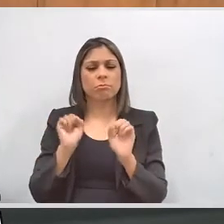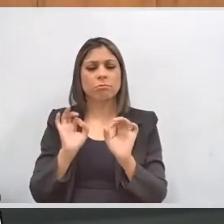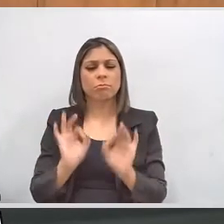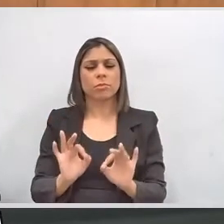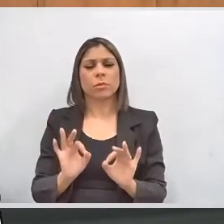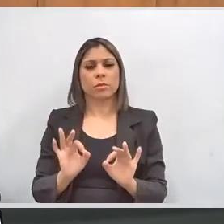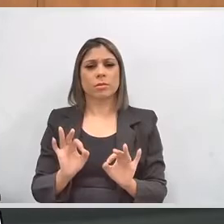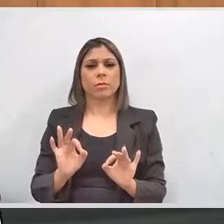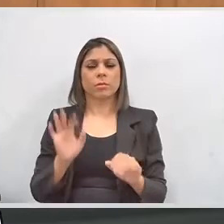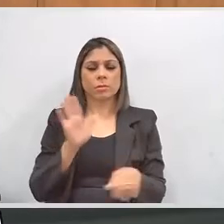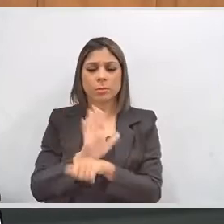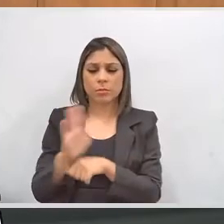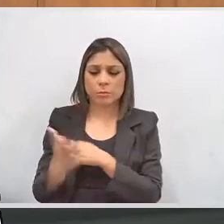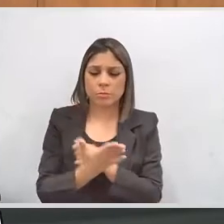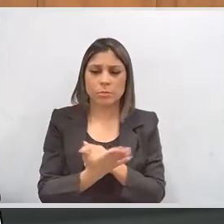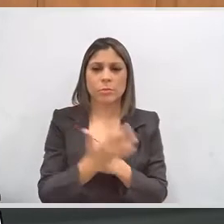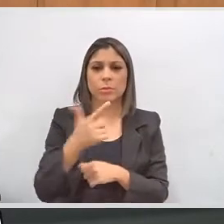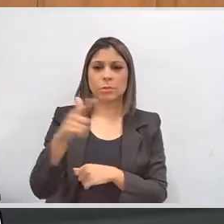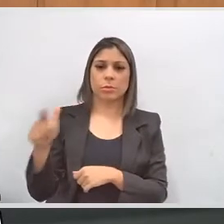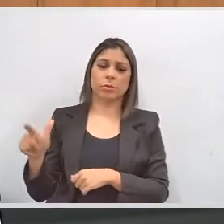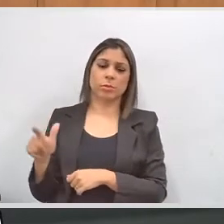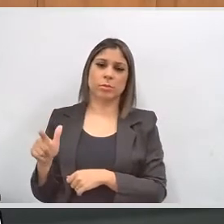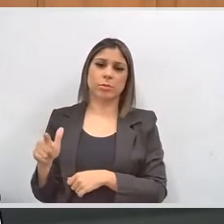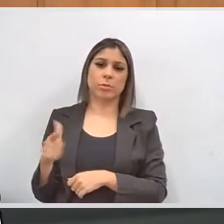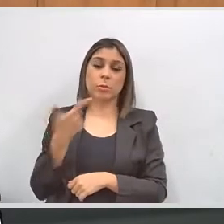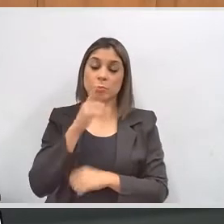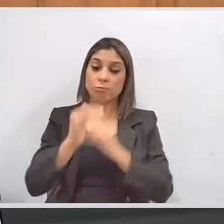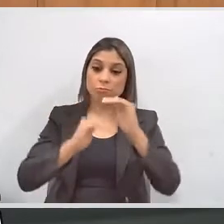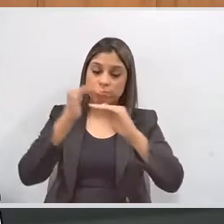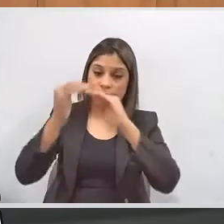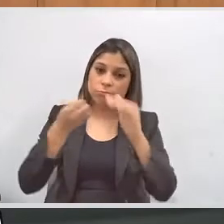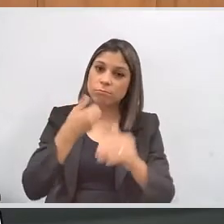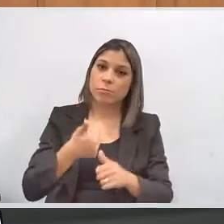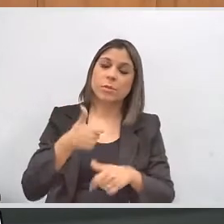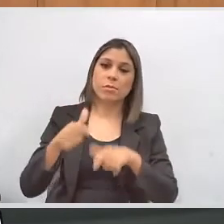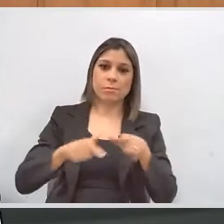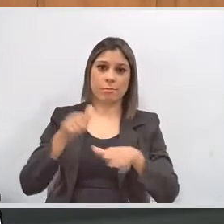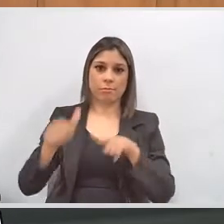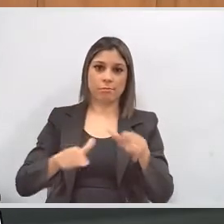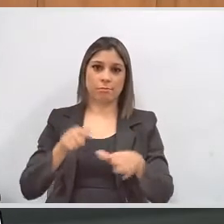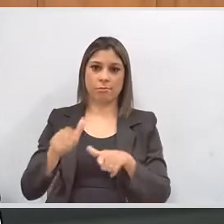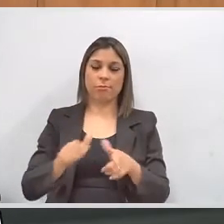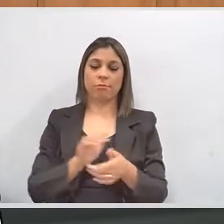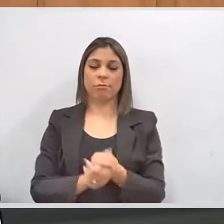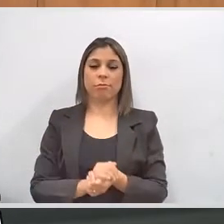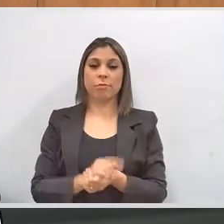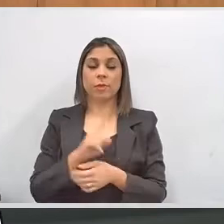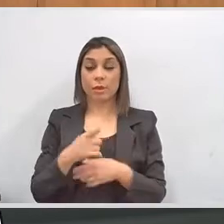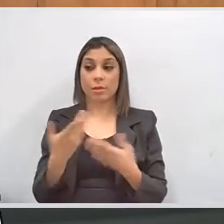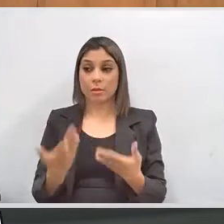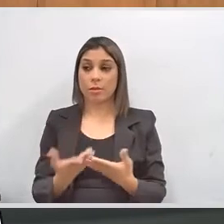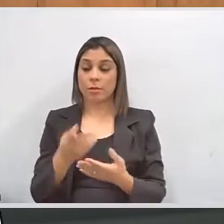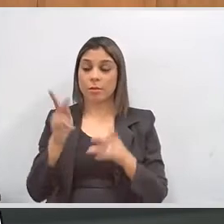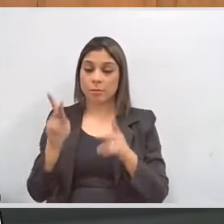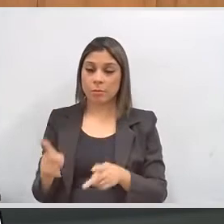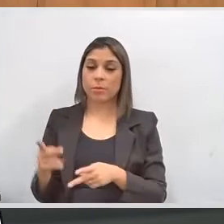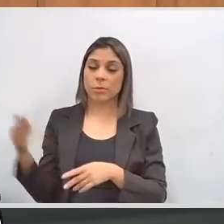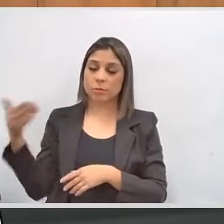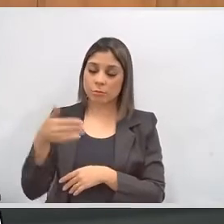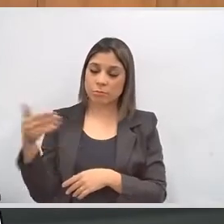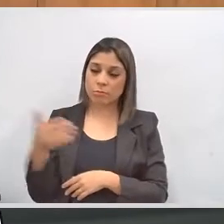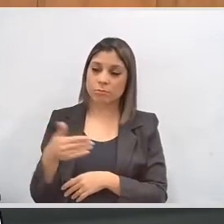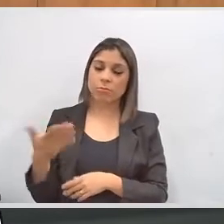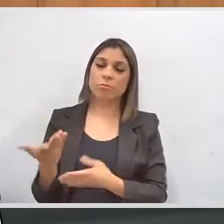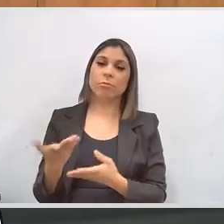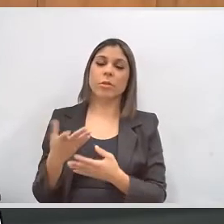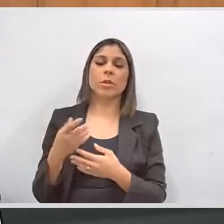necessita desse apoio dos demais órgãos públicos para desenvolver bem o trabalho. E a presença desses atores aqui